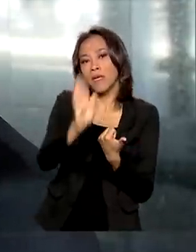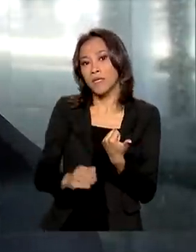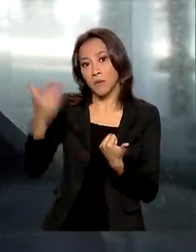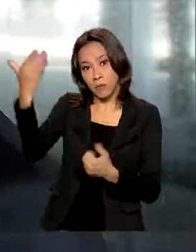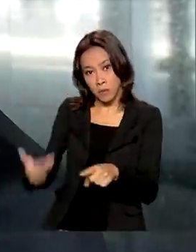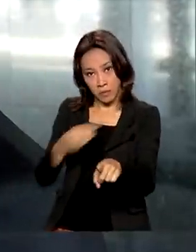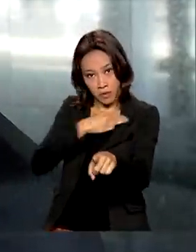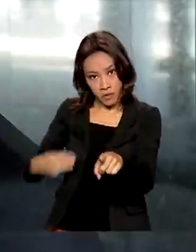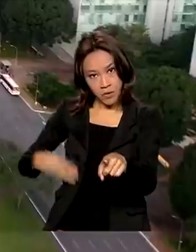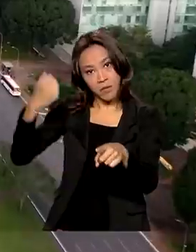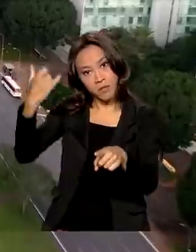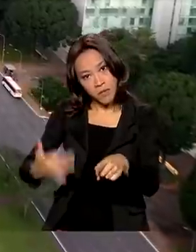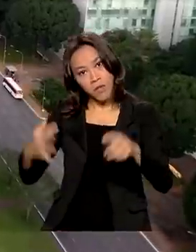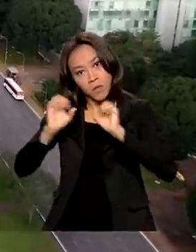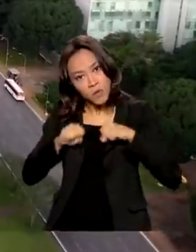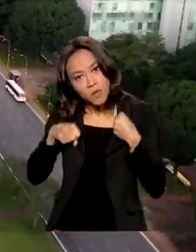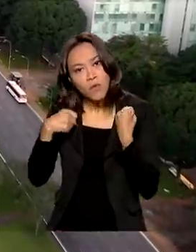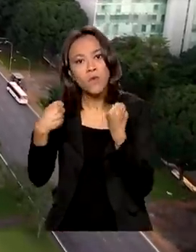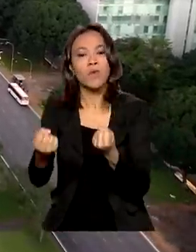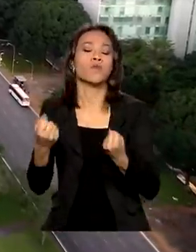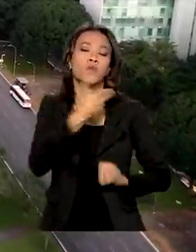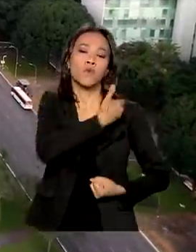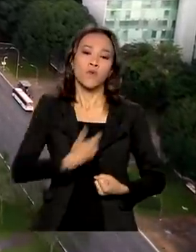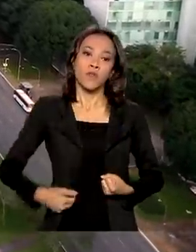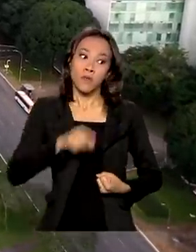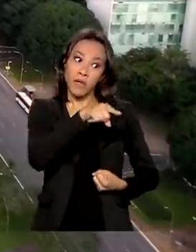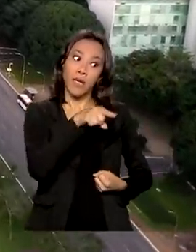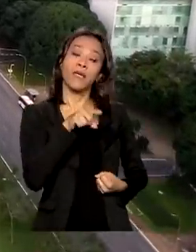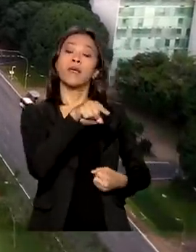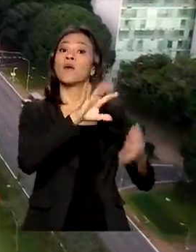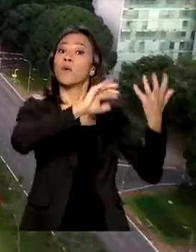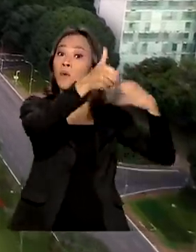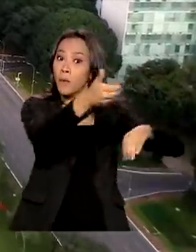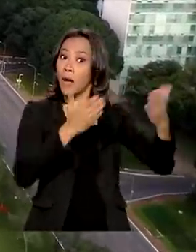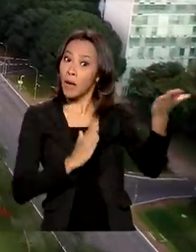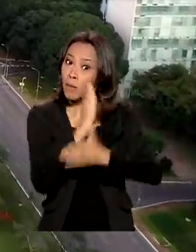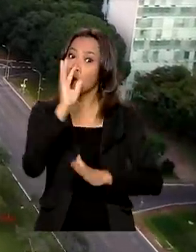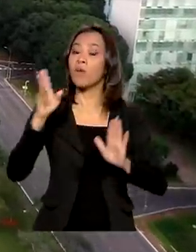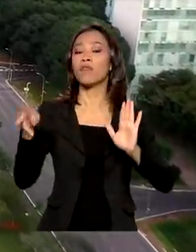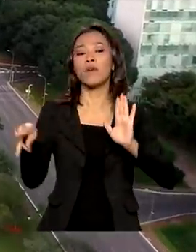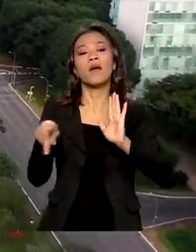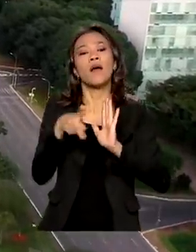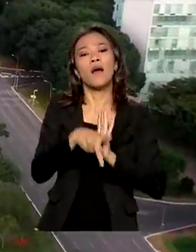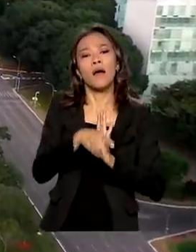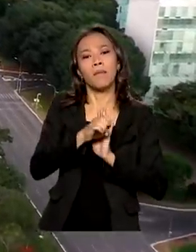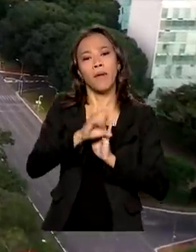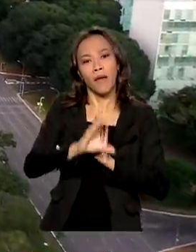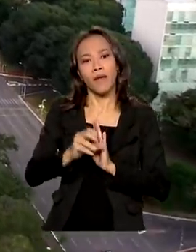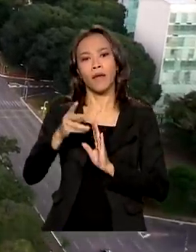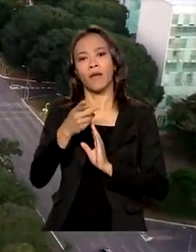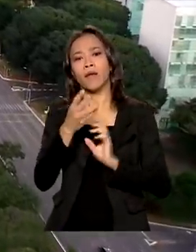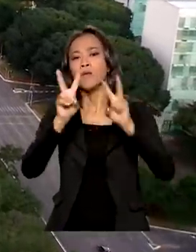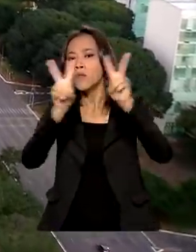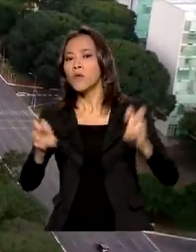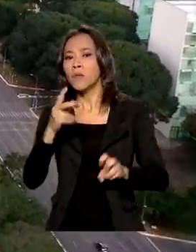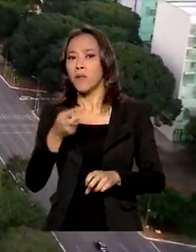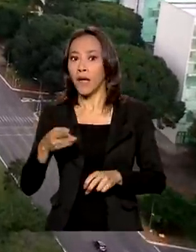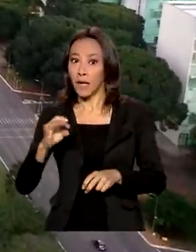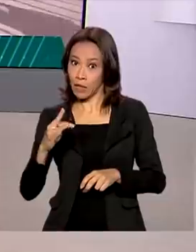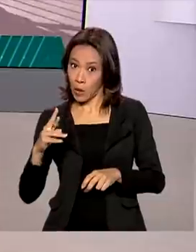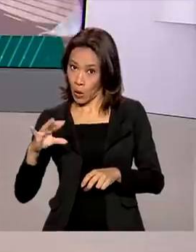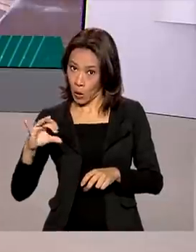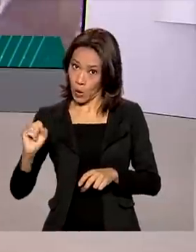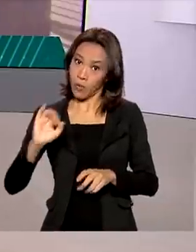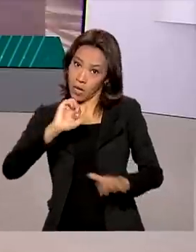fala dos esforços do governo federal para que o Congresso aprove a PEC dos Precatórios, que viabiliza o pagamento do novo programa social.